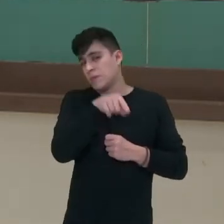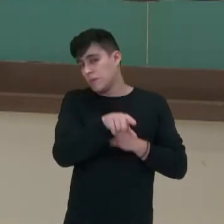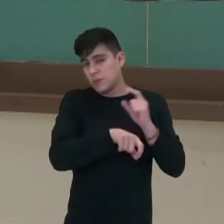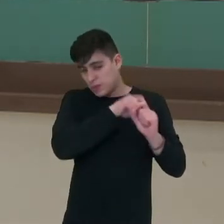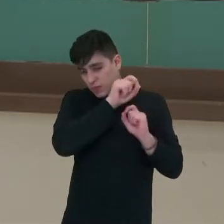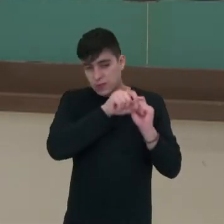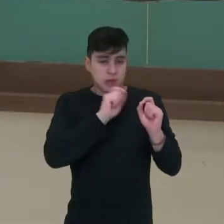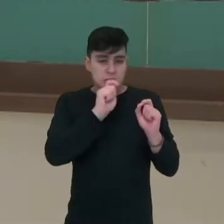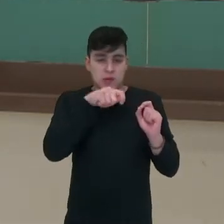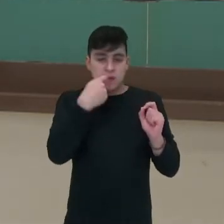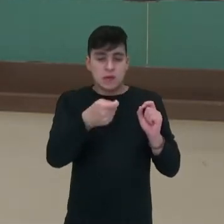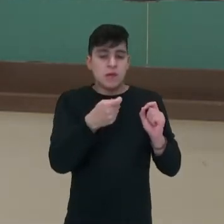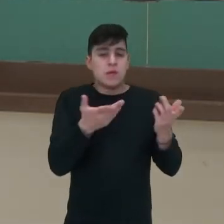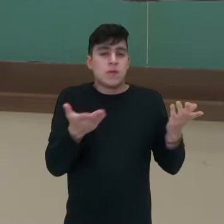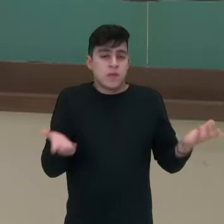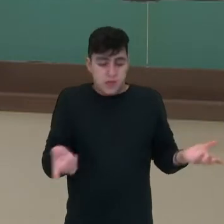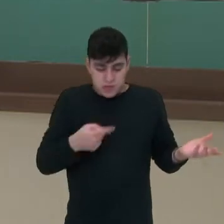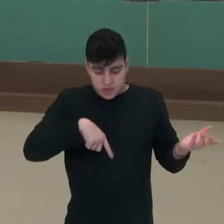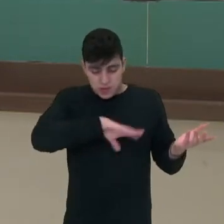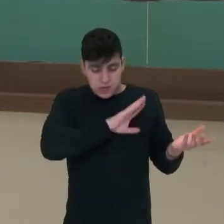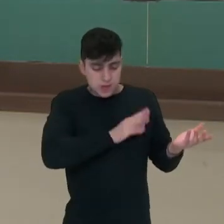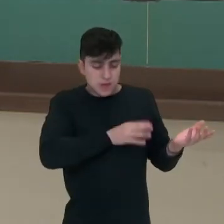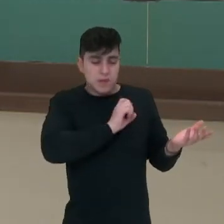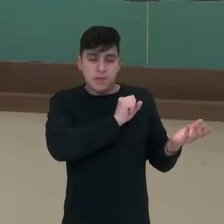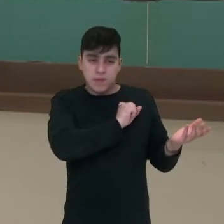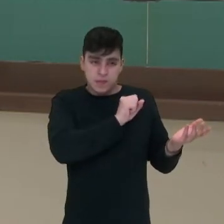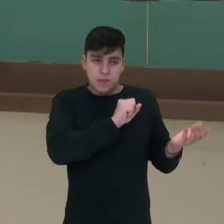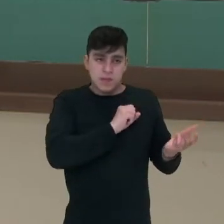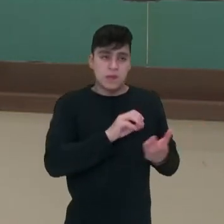gente pode falar da batida do nosso coração, né?